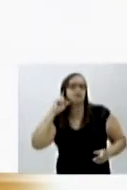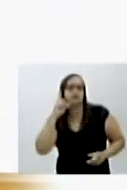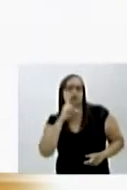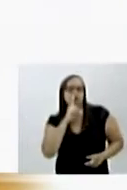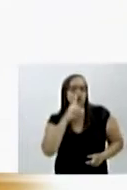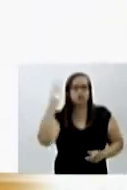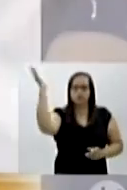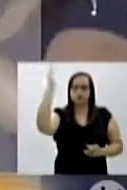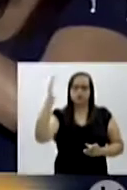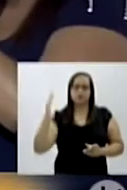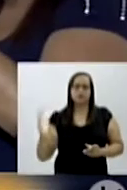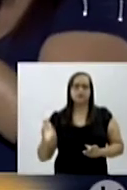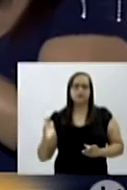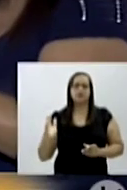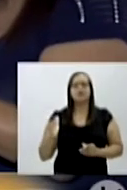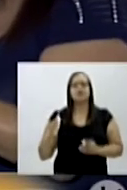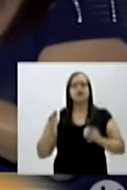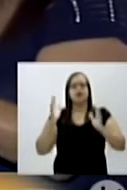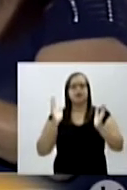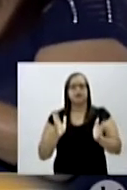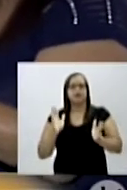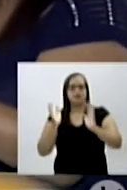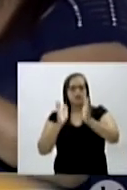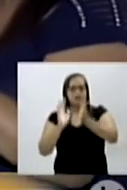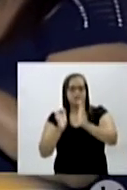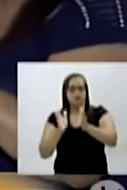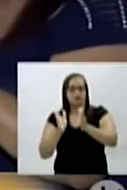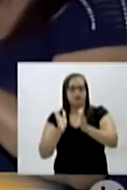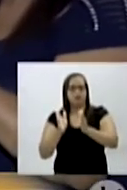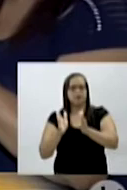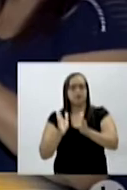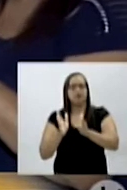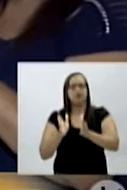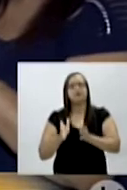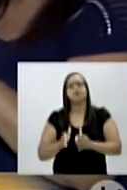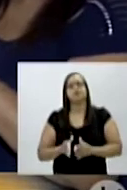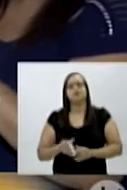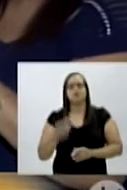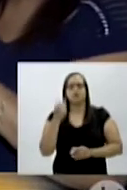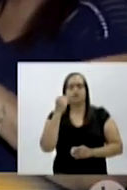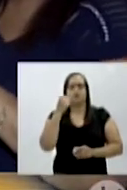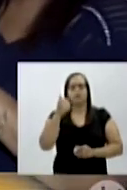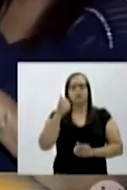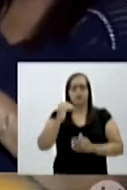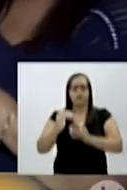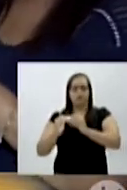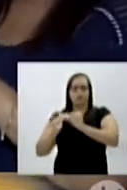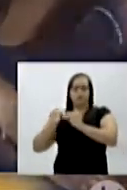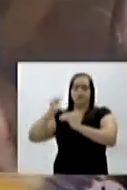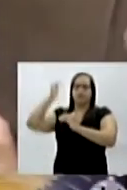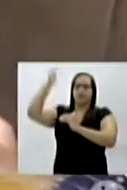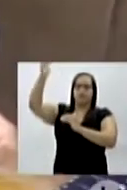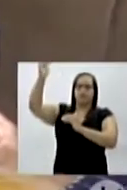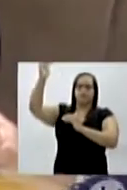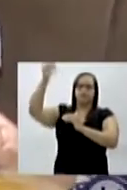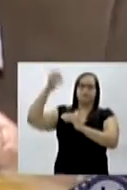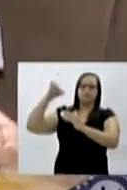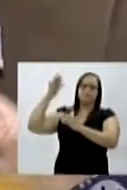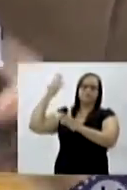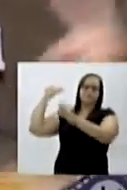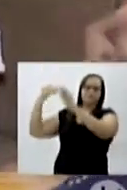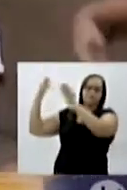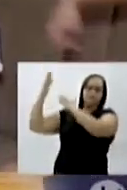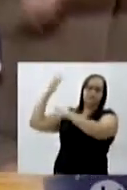auditivos do Brasil. A língua de sinais usada hoje por aqui é uma evolução do que se usava